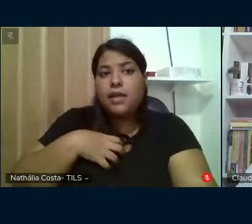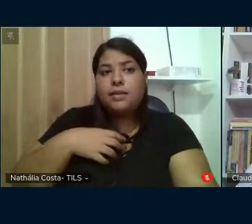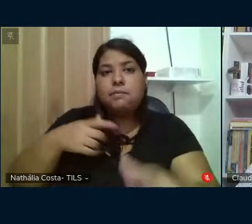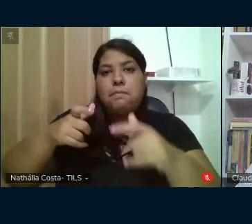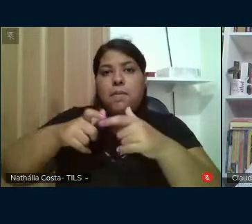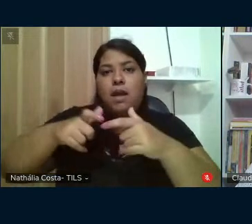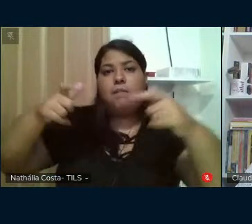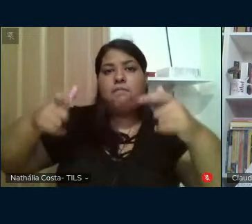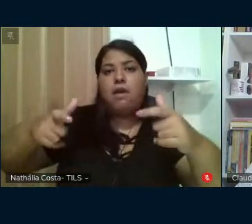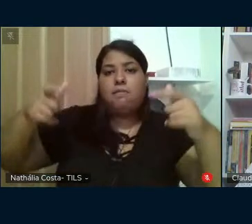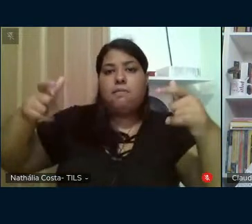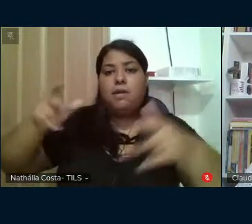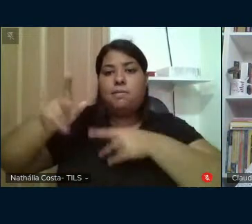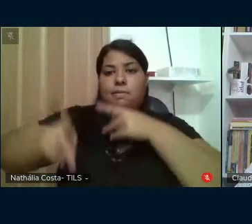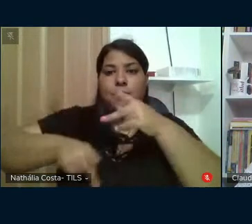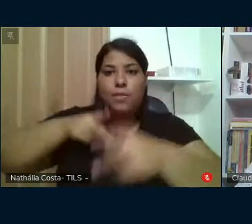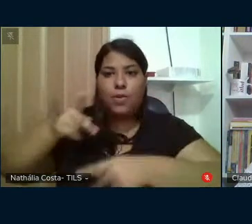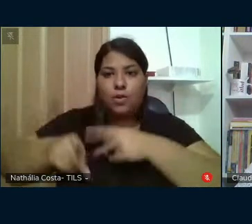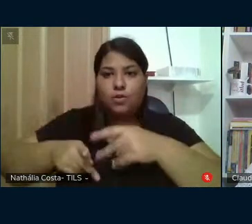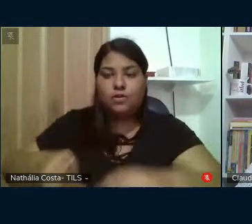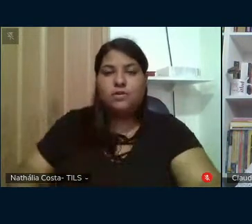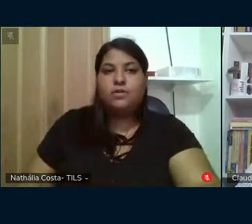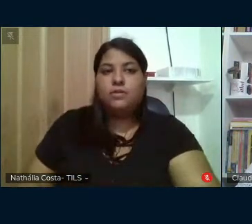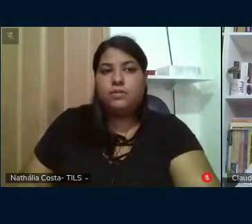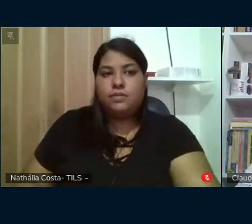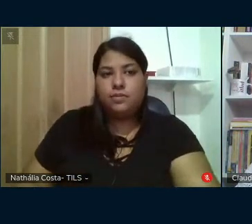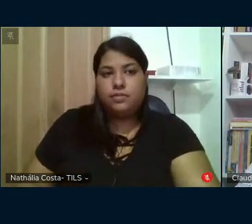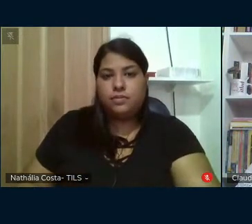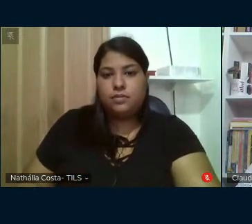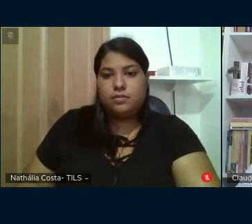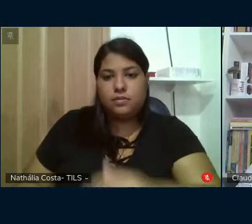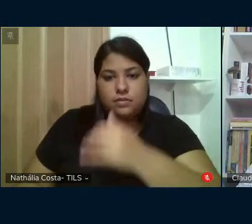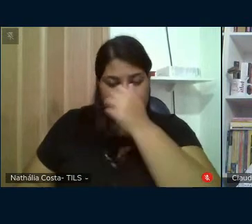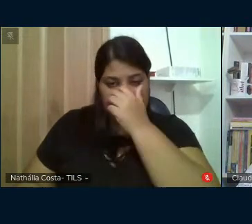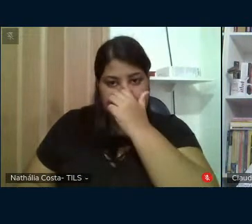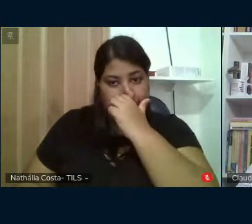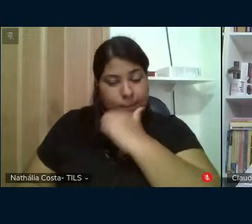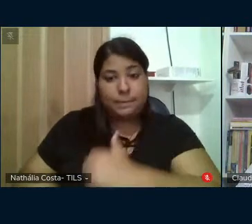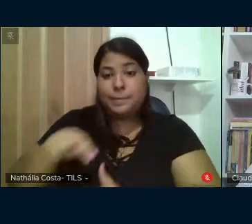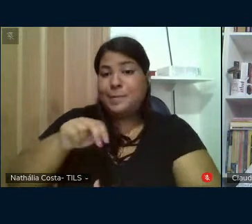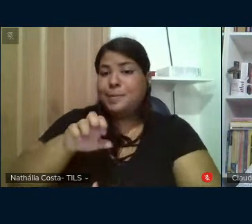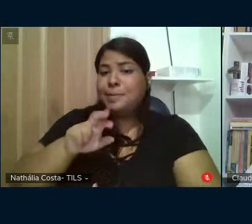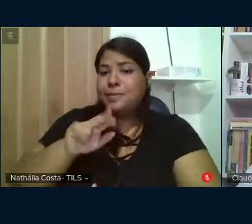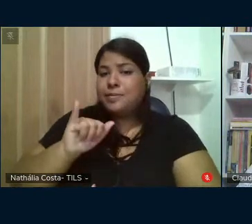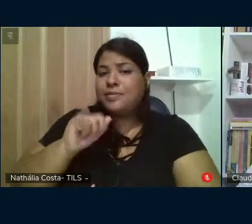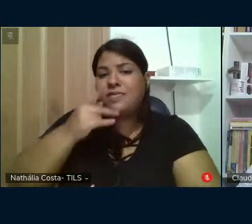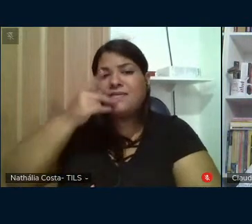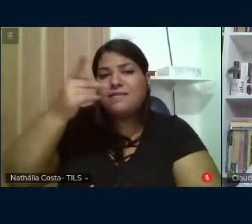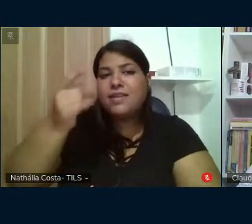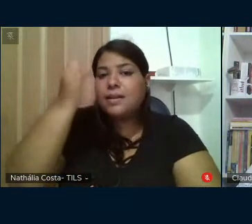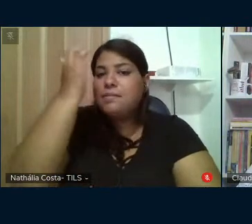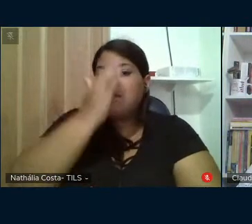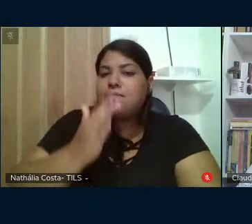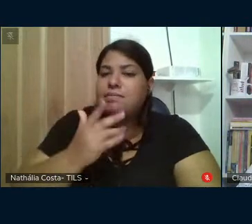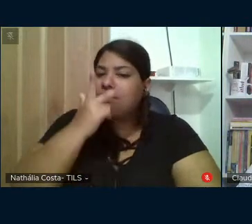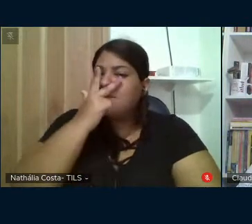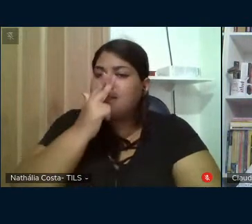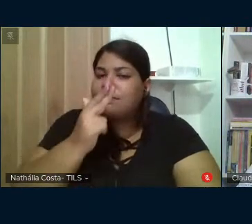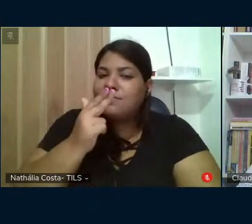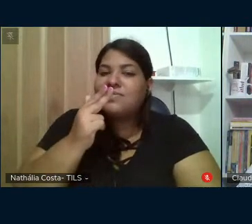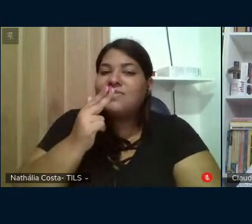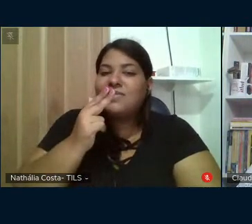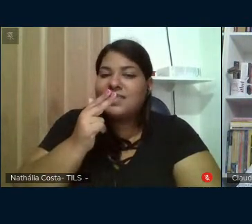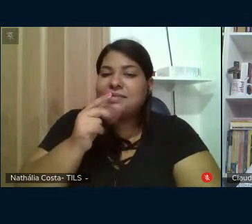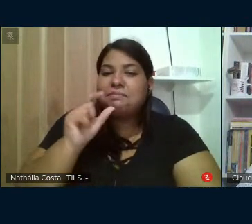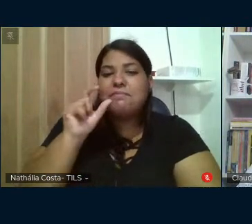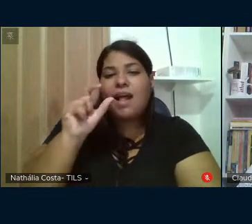na população, entre aspas, abre aspas, palavras de Marcelo Nery. O Brasil está, como dizia, ou como diz a gíria,